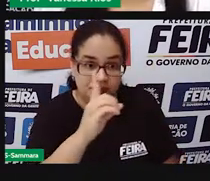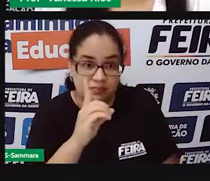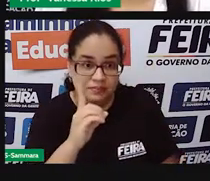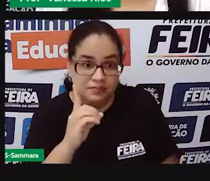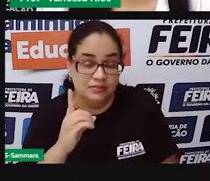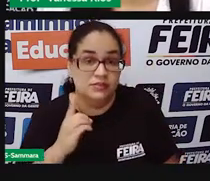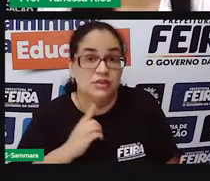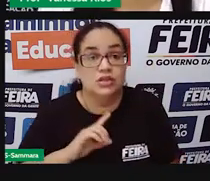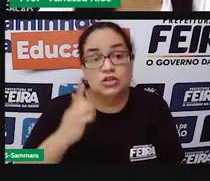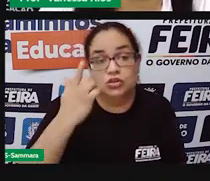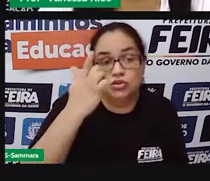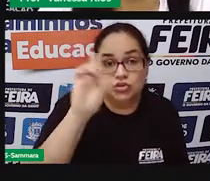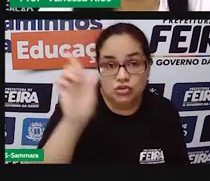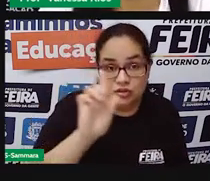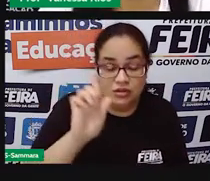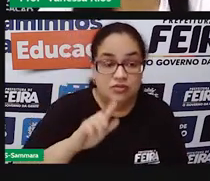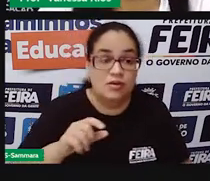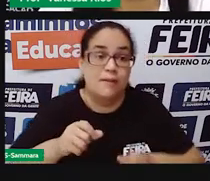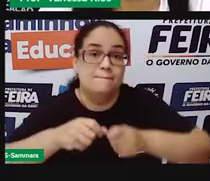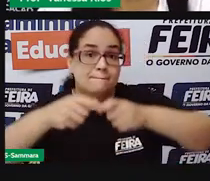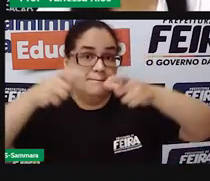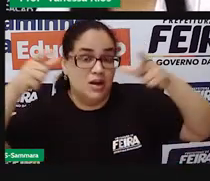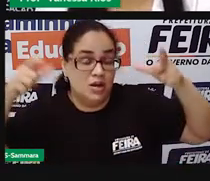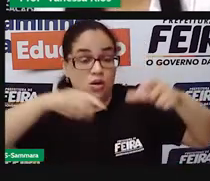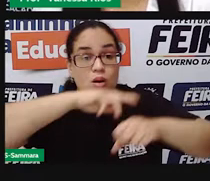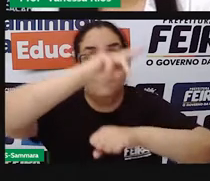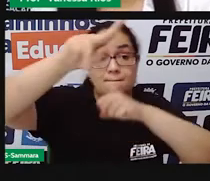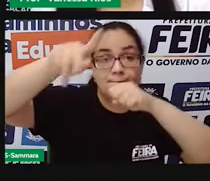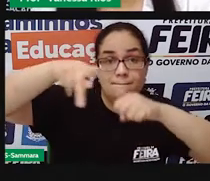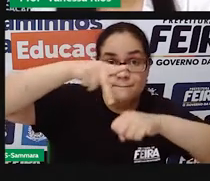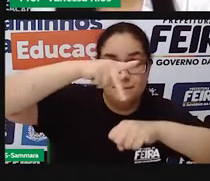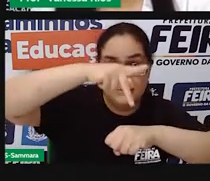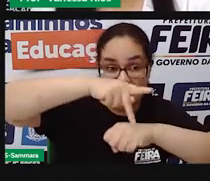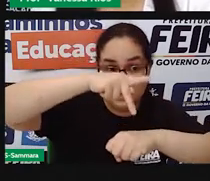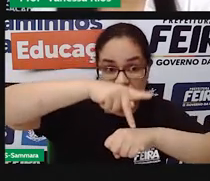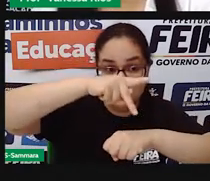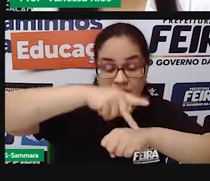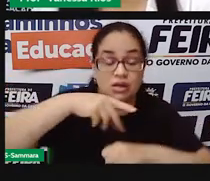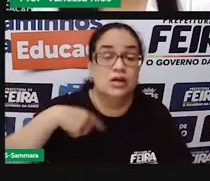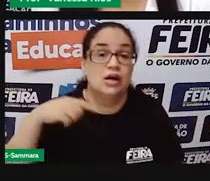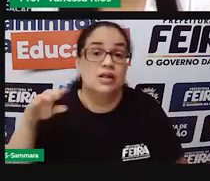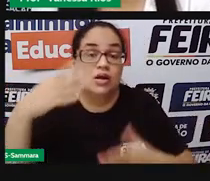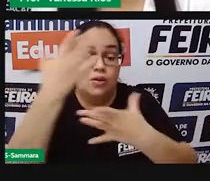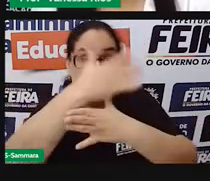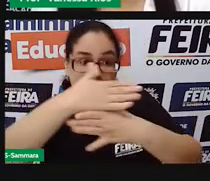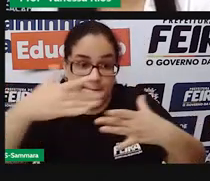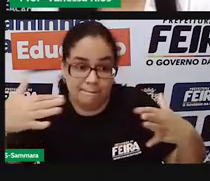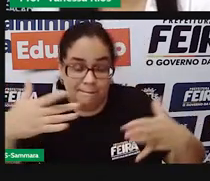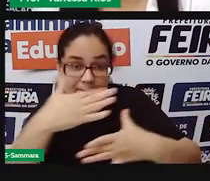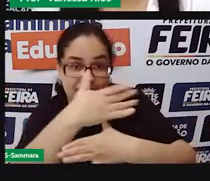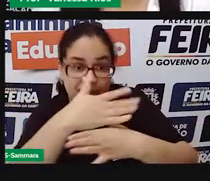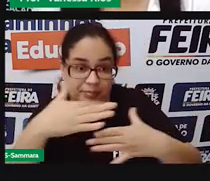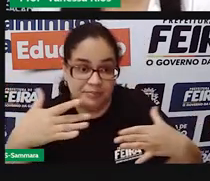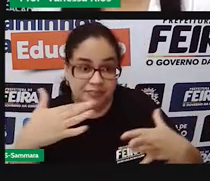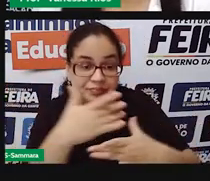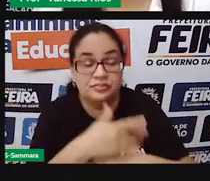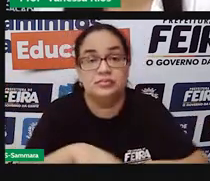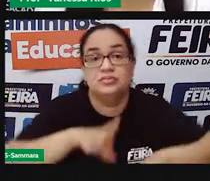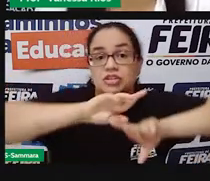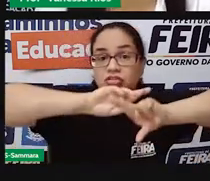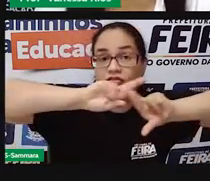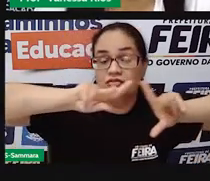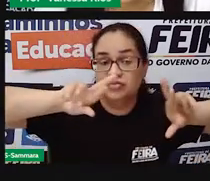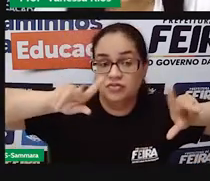geográfico maior, que é o nosso país, até o nosso município, Até as cidades e os vários